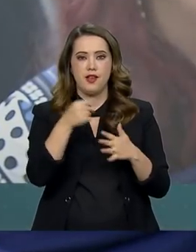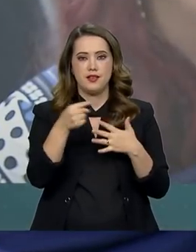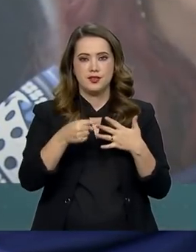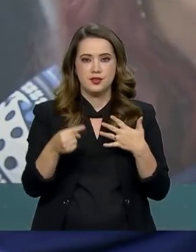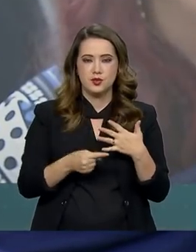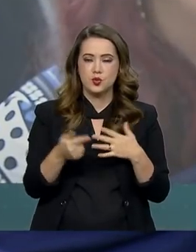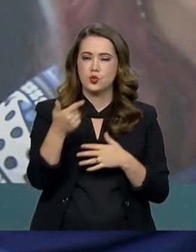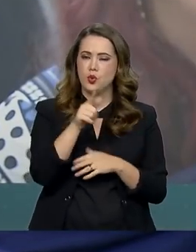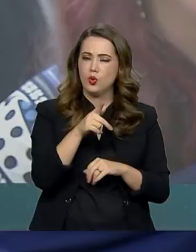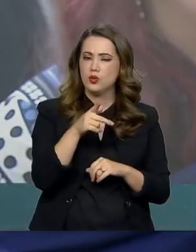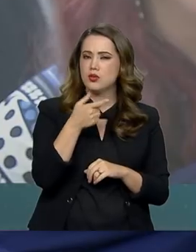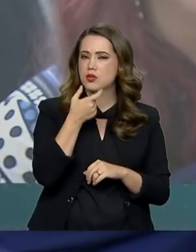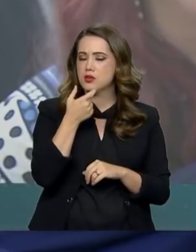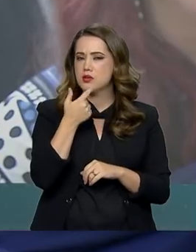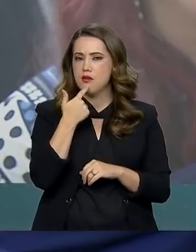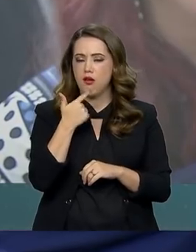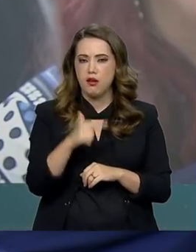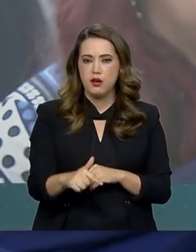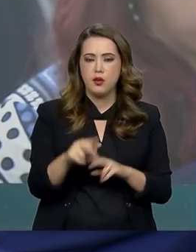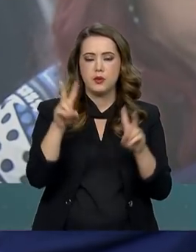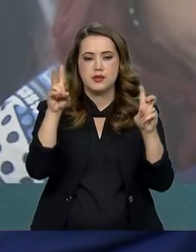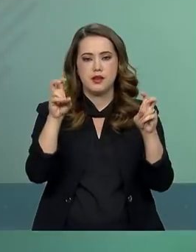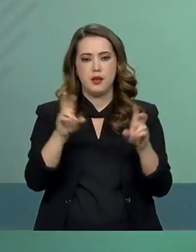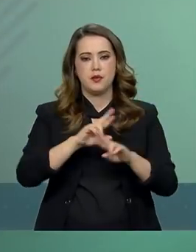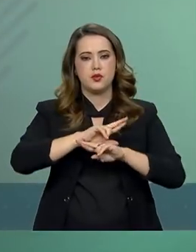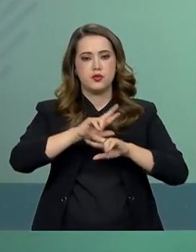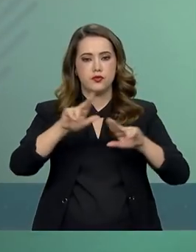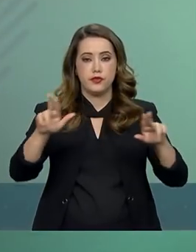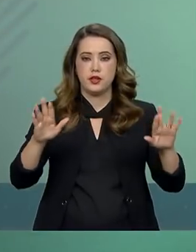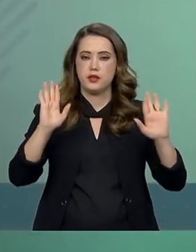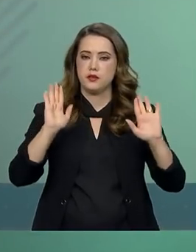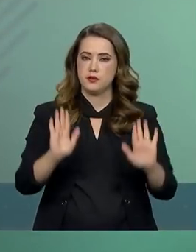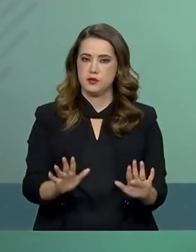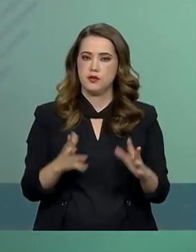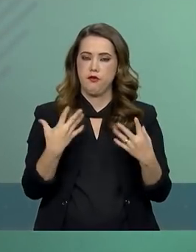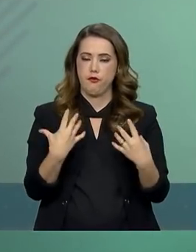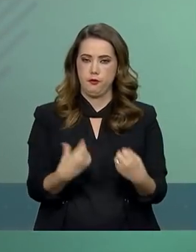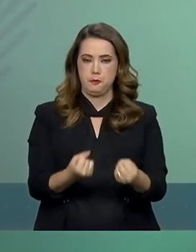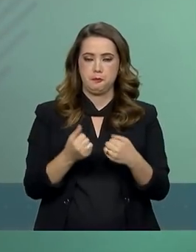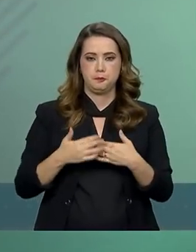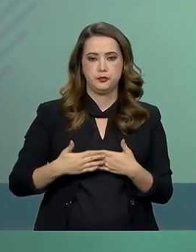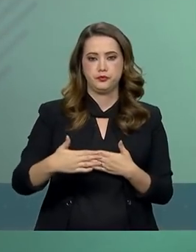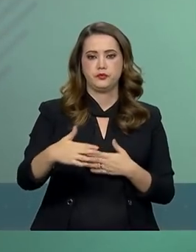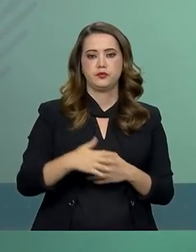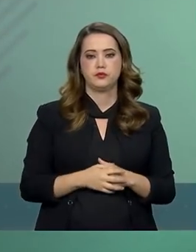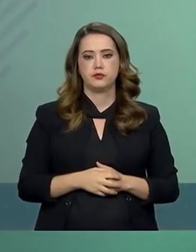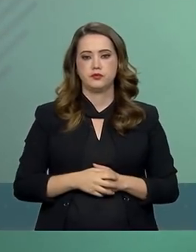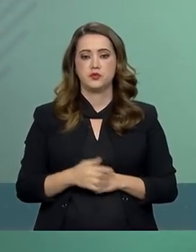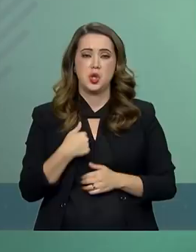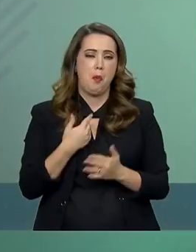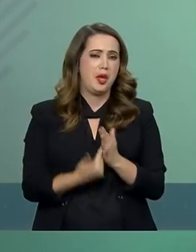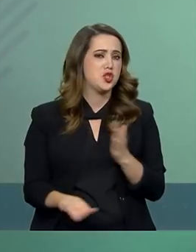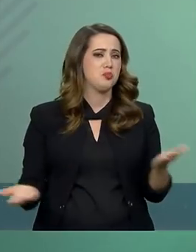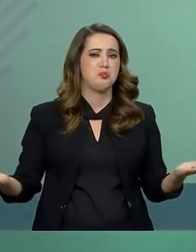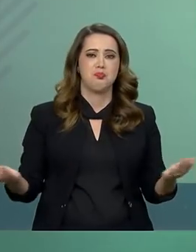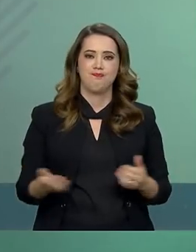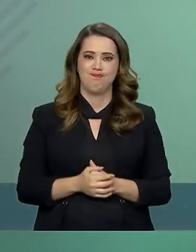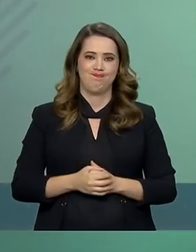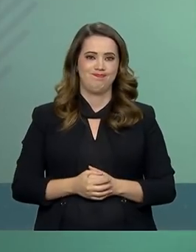idiomas, tratam de vários temas. Vamos lá. Até, na verdade, eu me perdi.